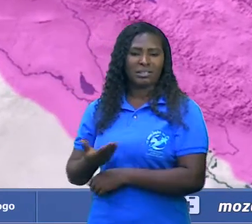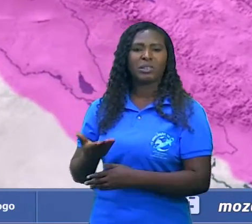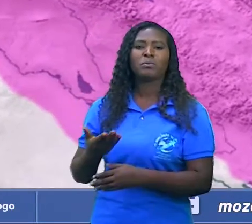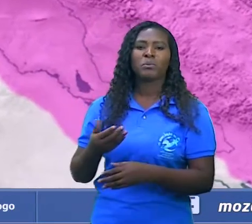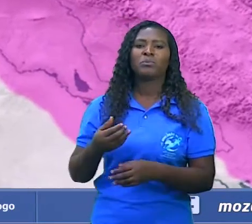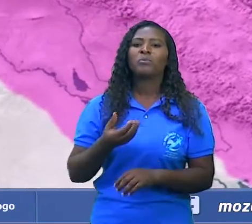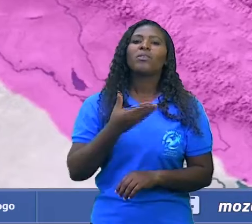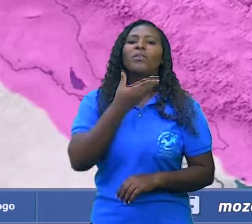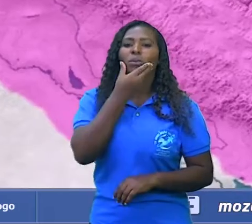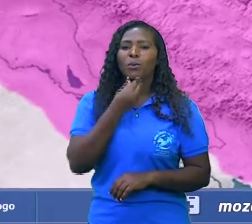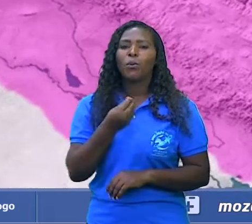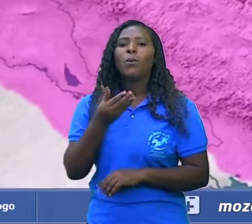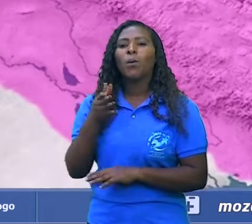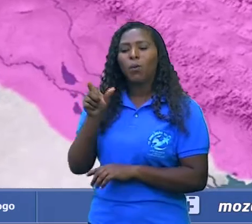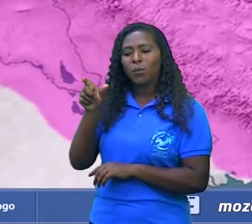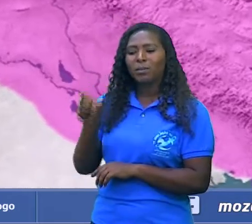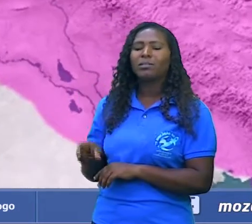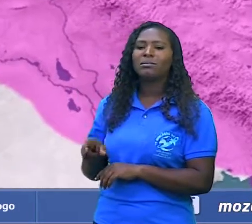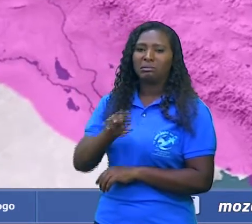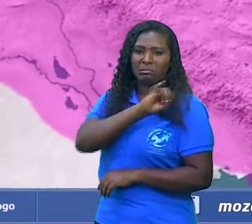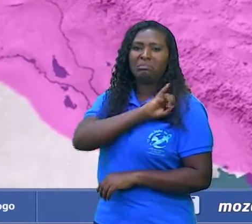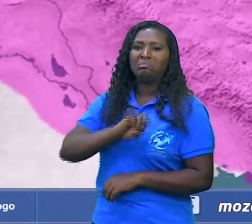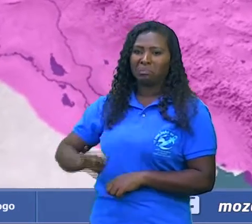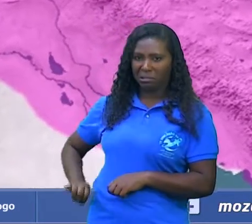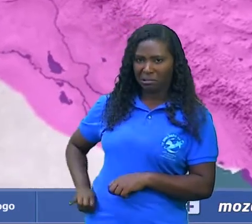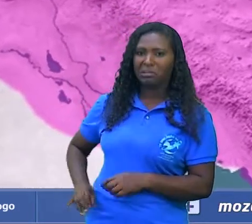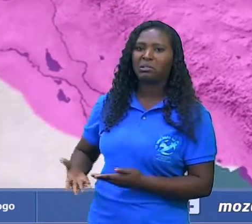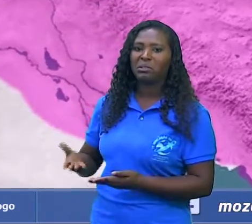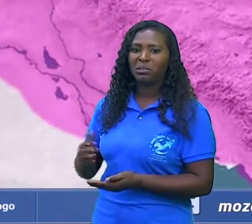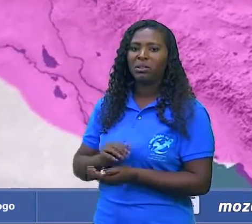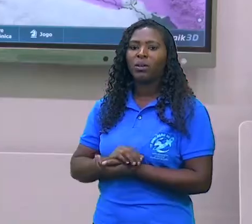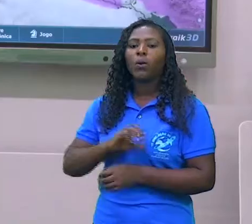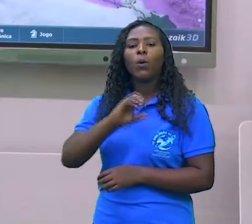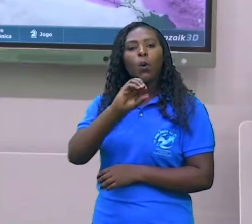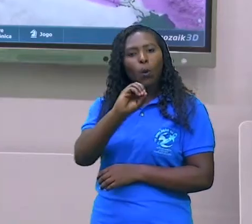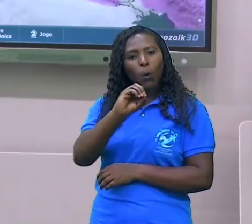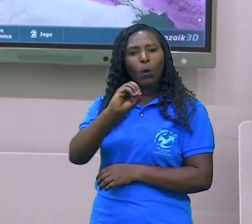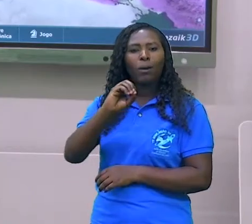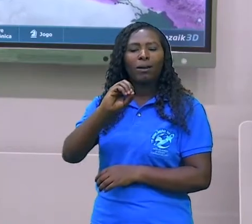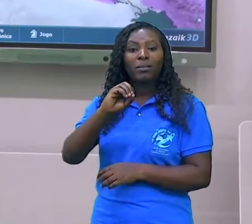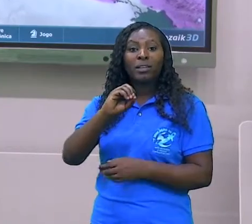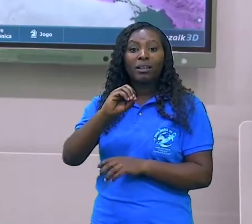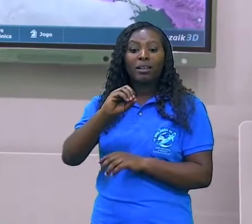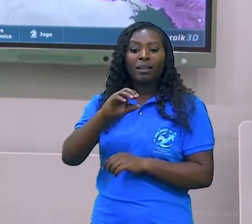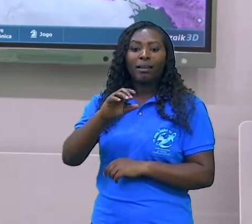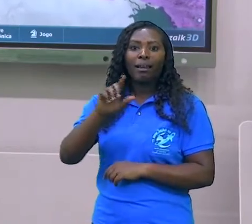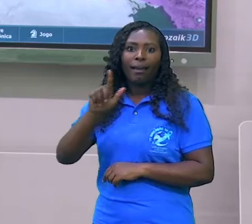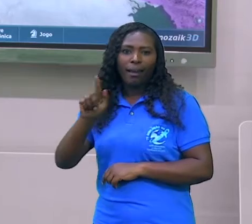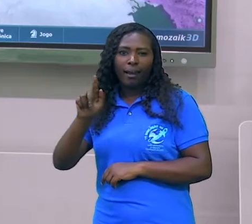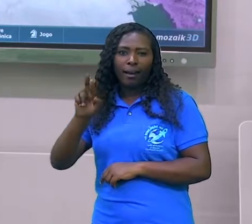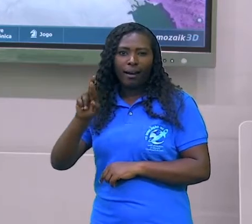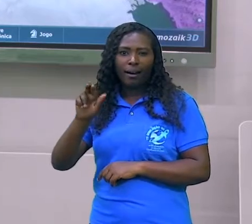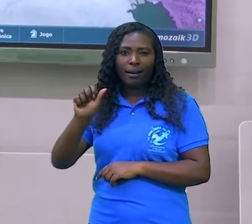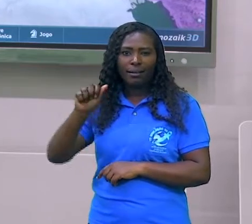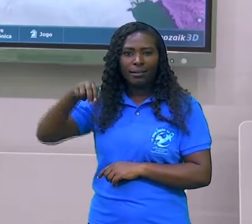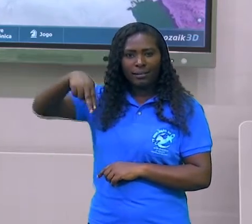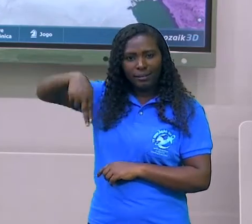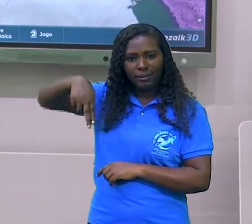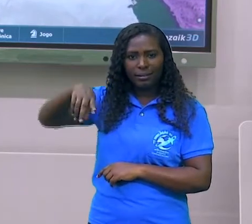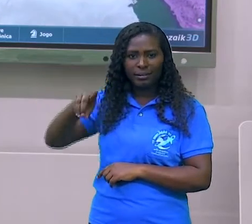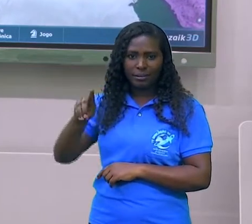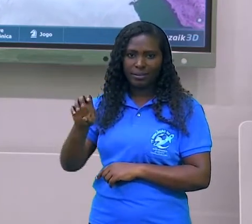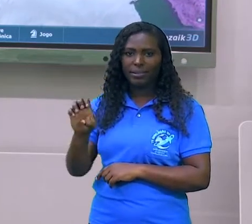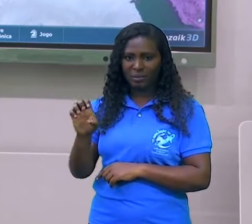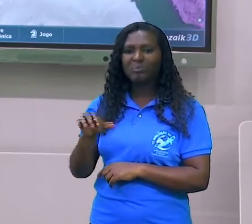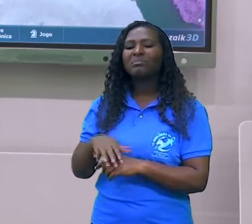Alexandre, né, de Alexandre o Grande. Então ele vem tomando conta de toda